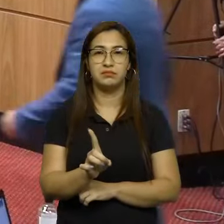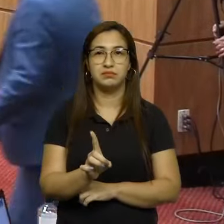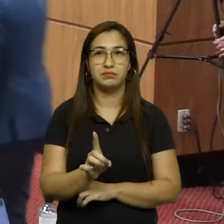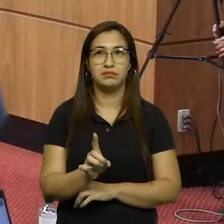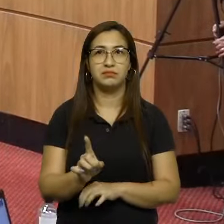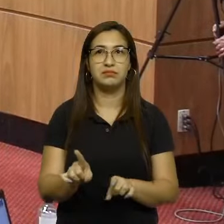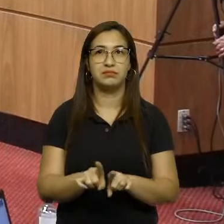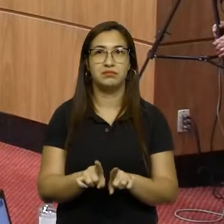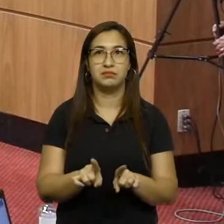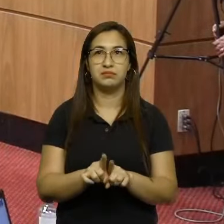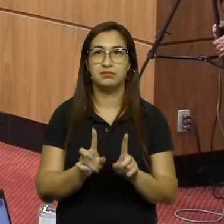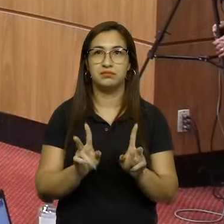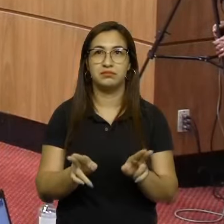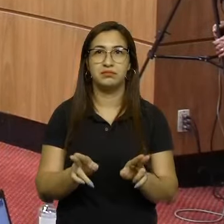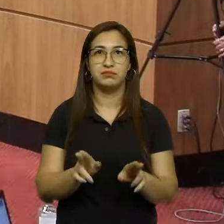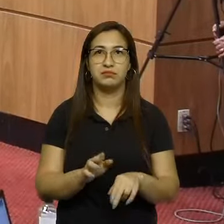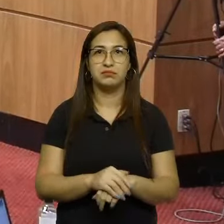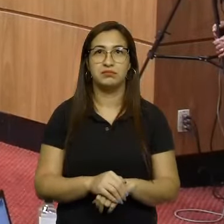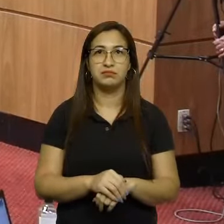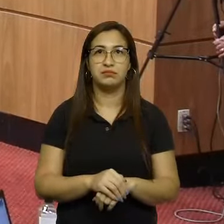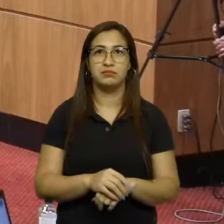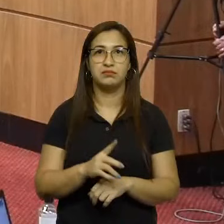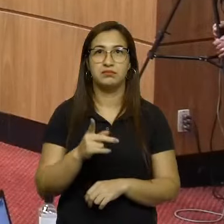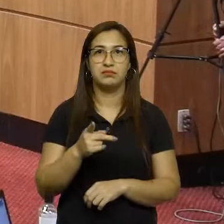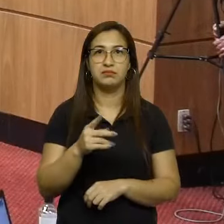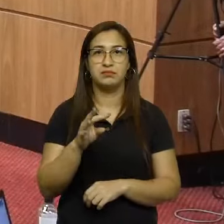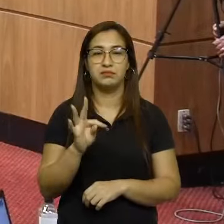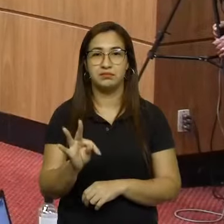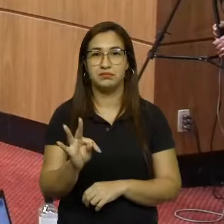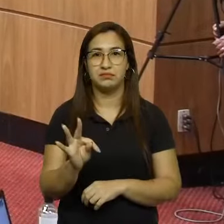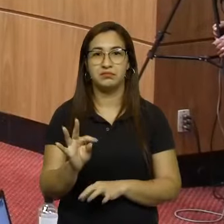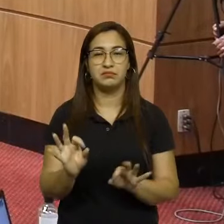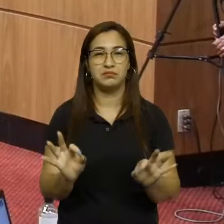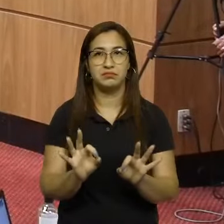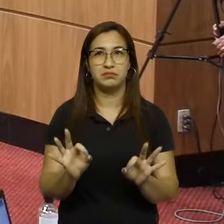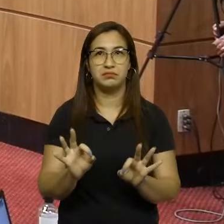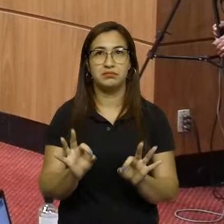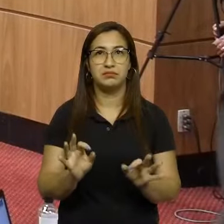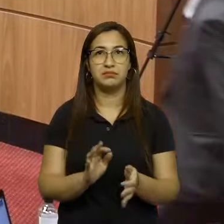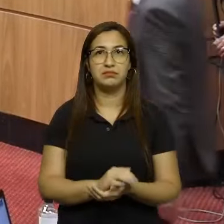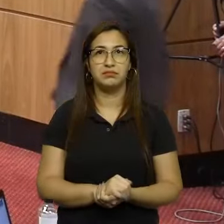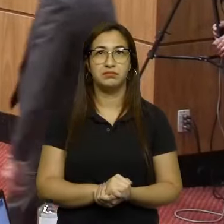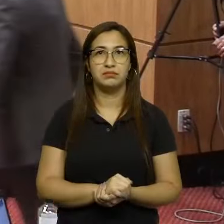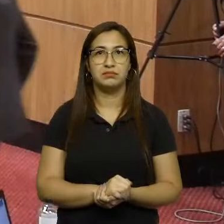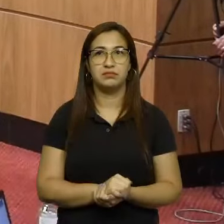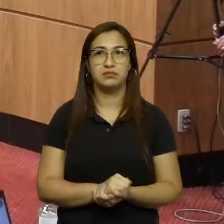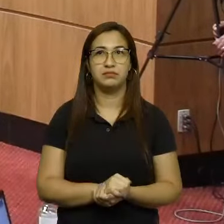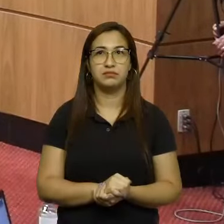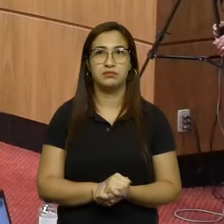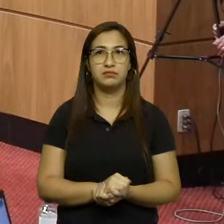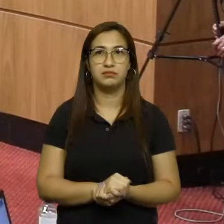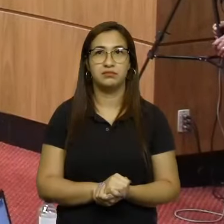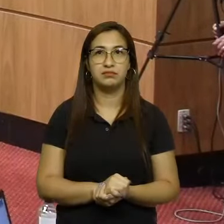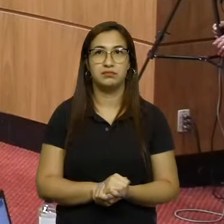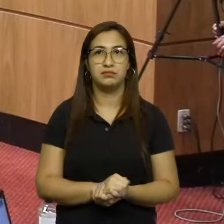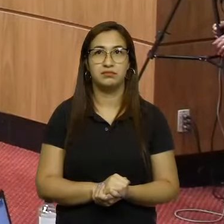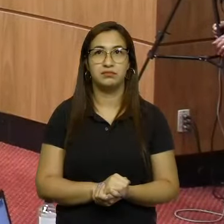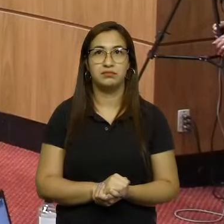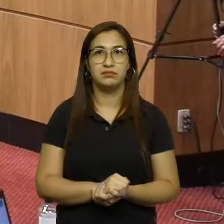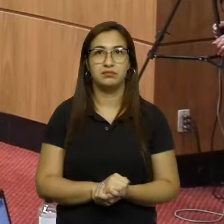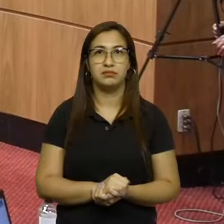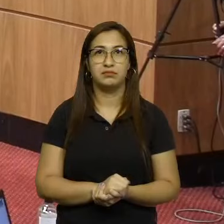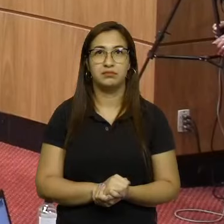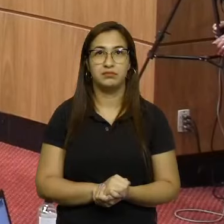mesma forma, Partido dos Trabalhadores, PT, também não há manifestação, e do